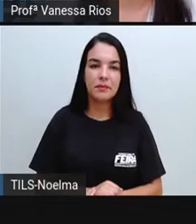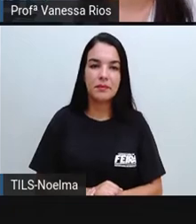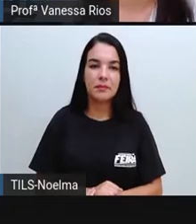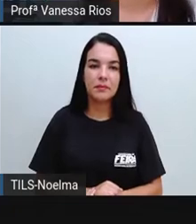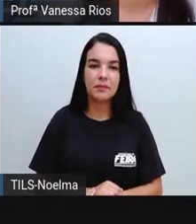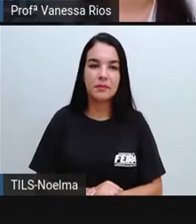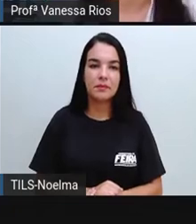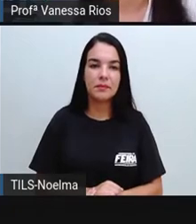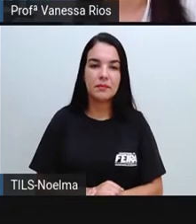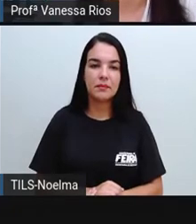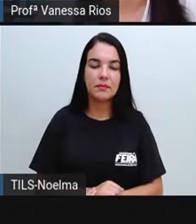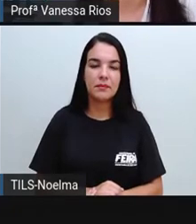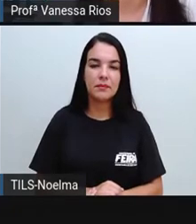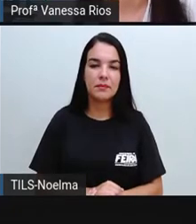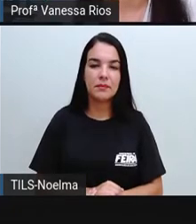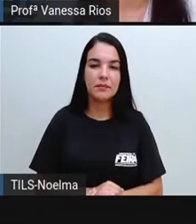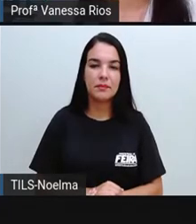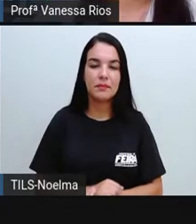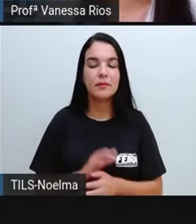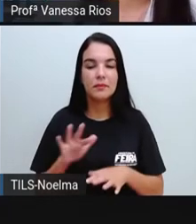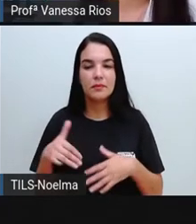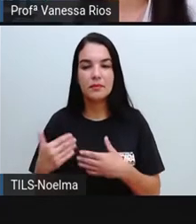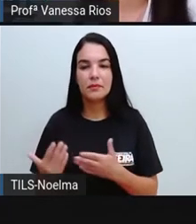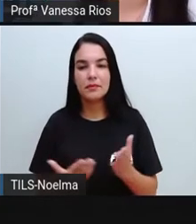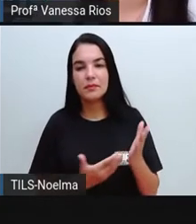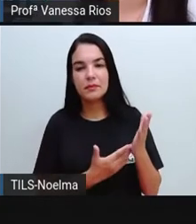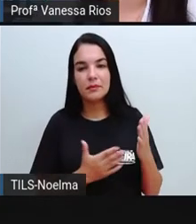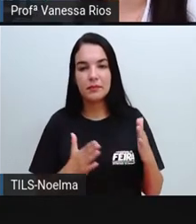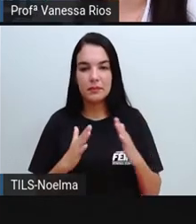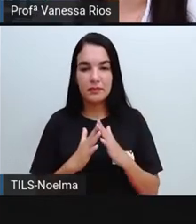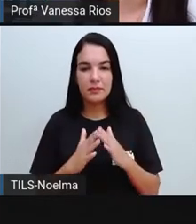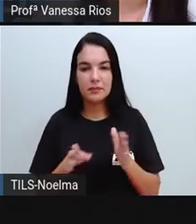que compõe aí os produtos que chegam à nossa mesa.